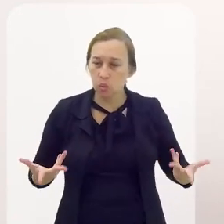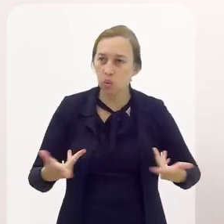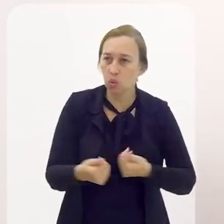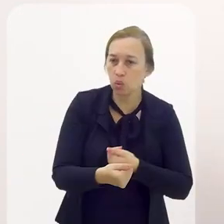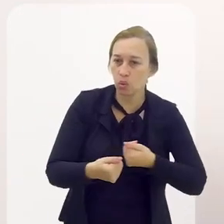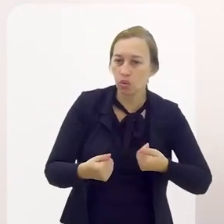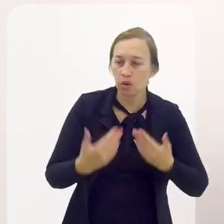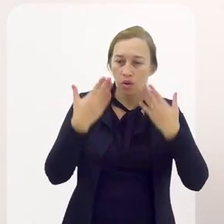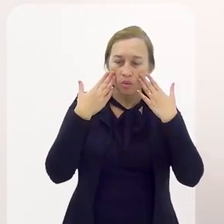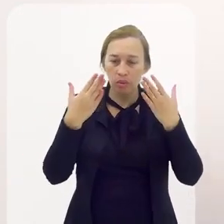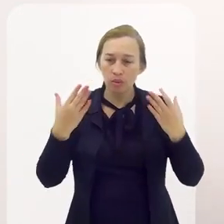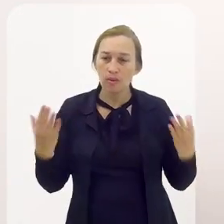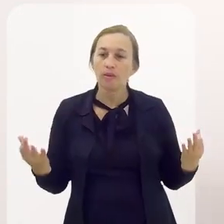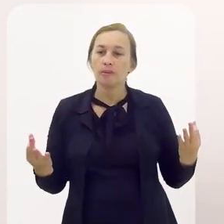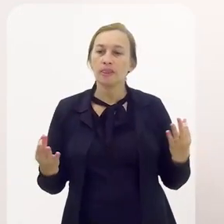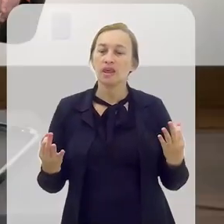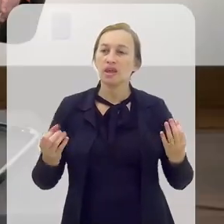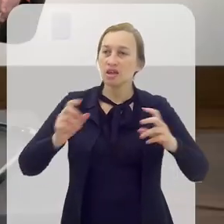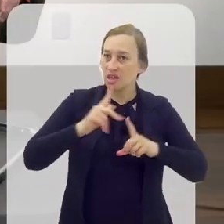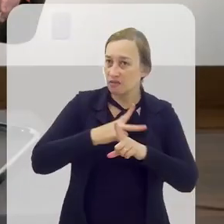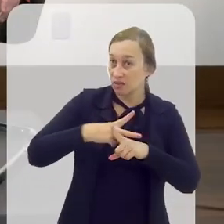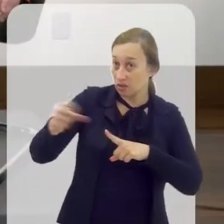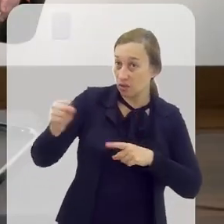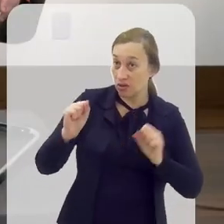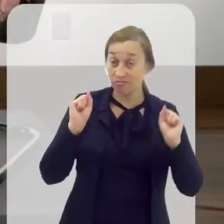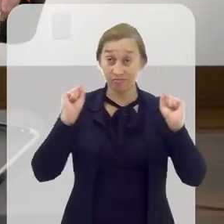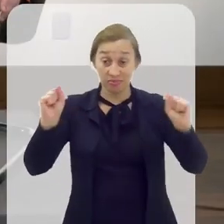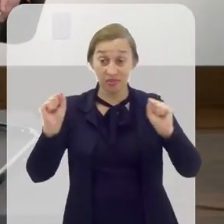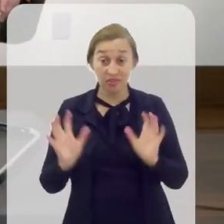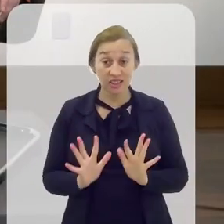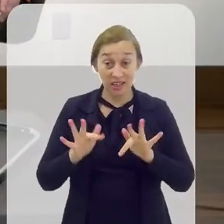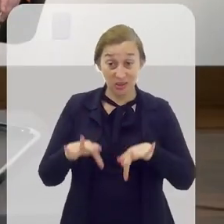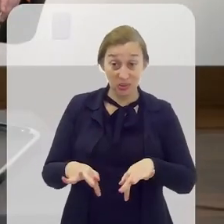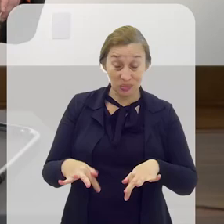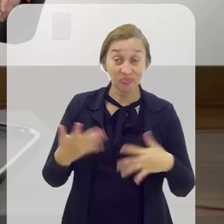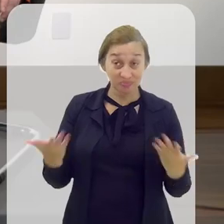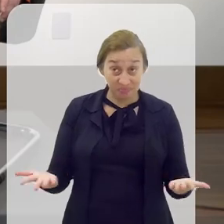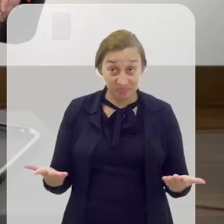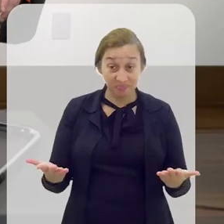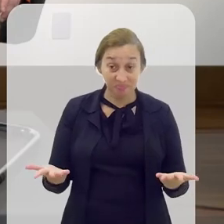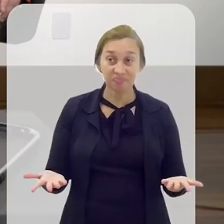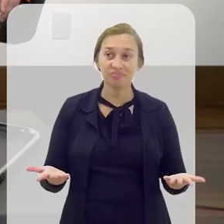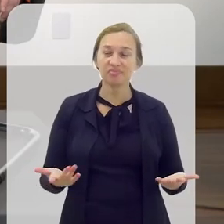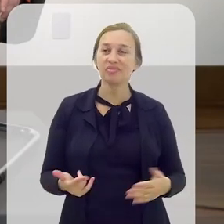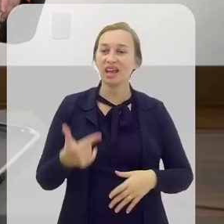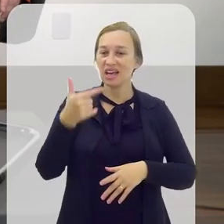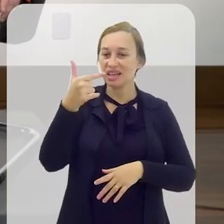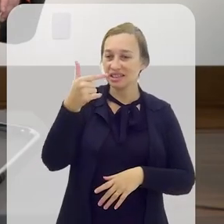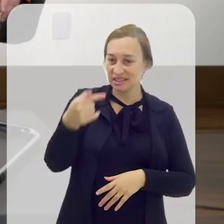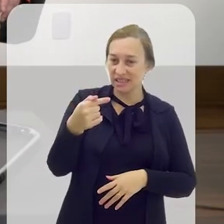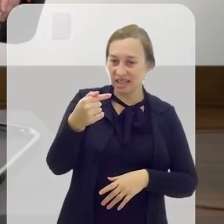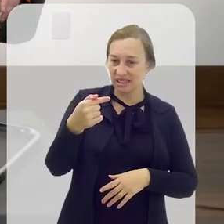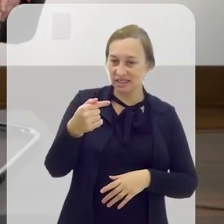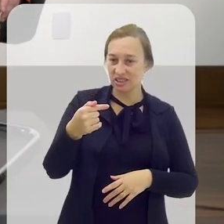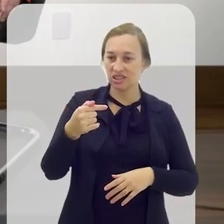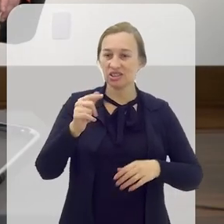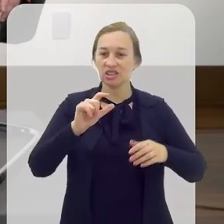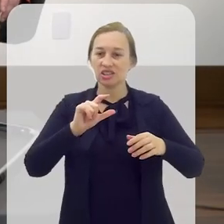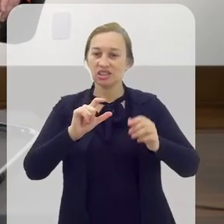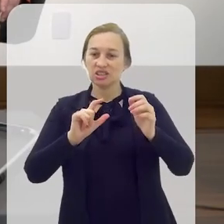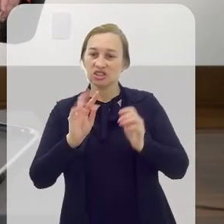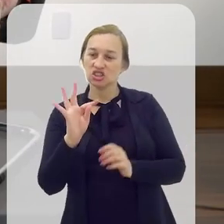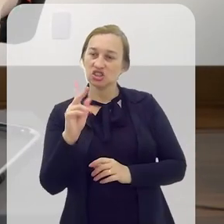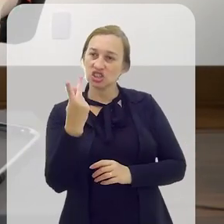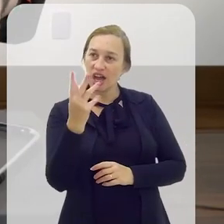e melhor do que tudo, campeão. Aí realmente é fechar com chave de ouro. chave de ouro. O enredo falava das sete